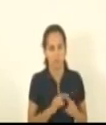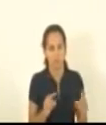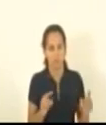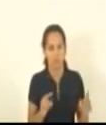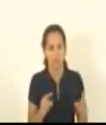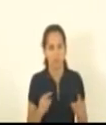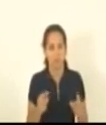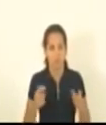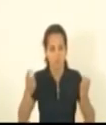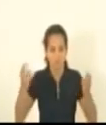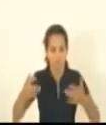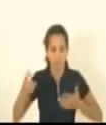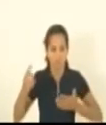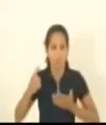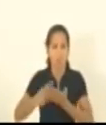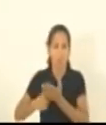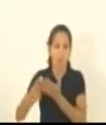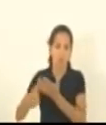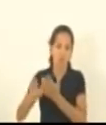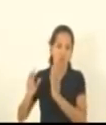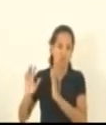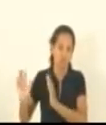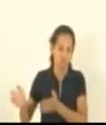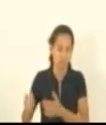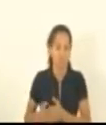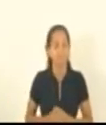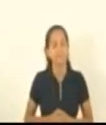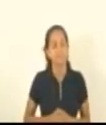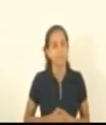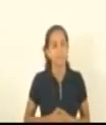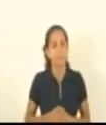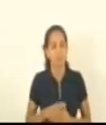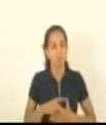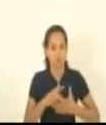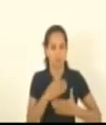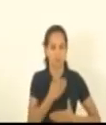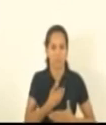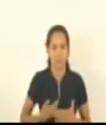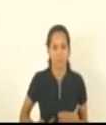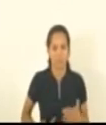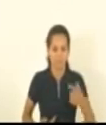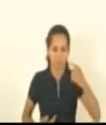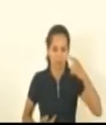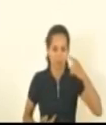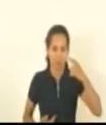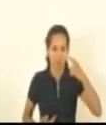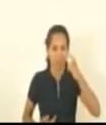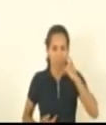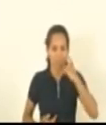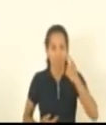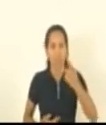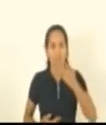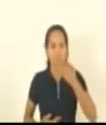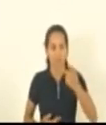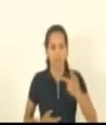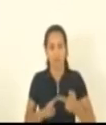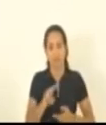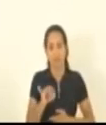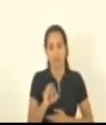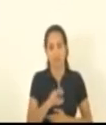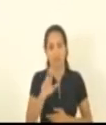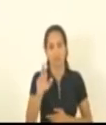governo do estado. Lido do governo encaminha base voto pela derrubada do veto